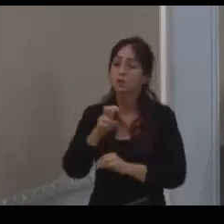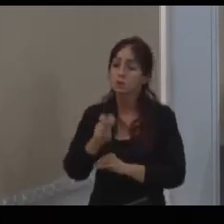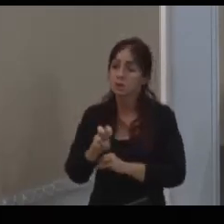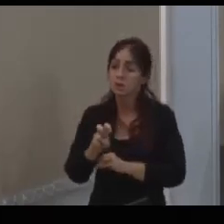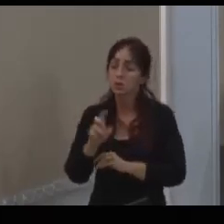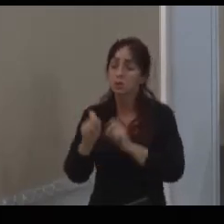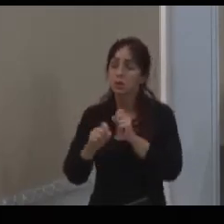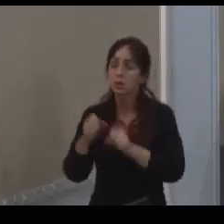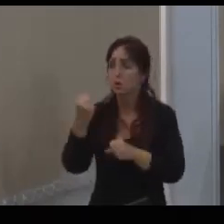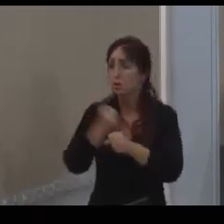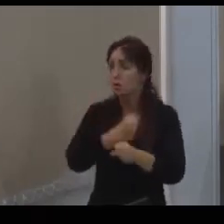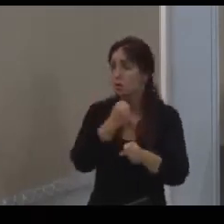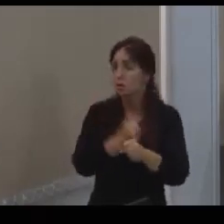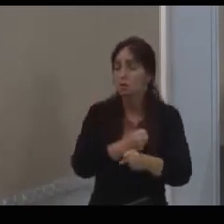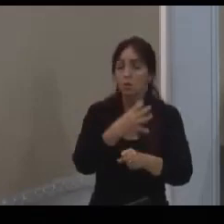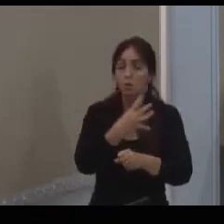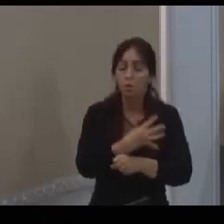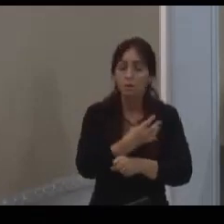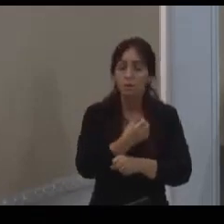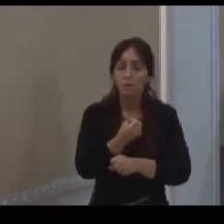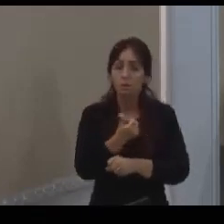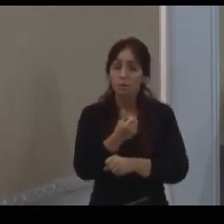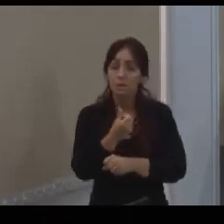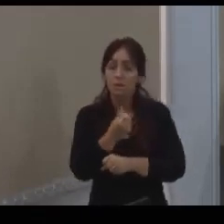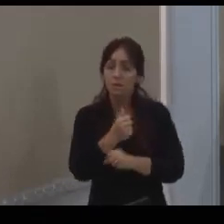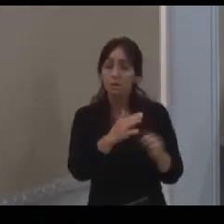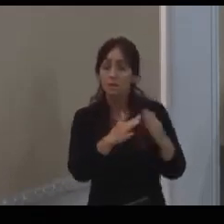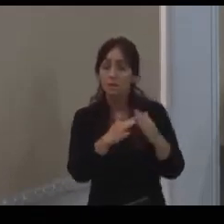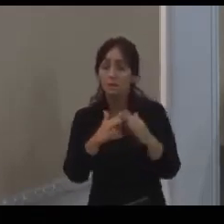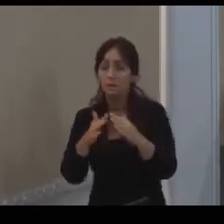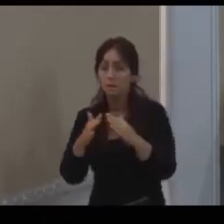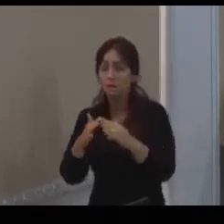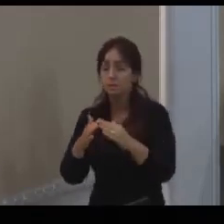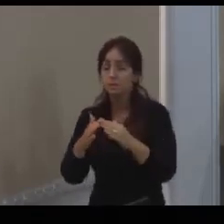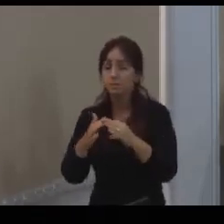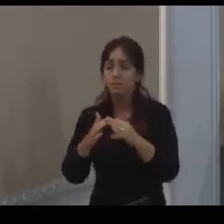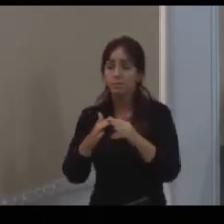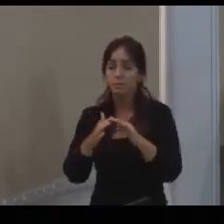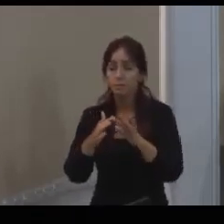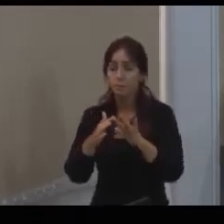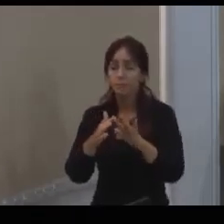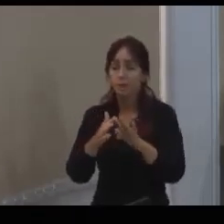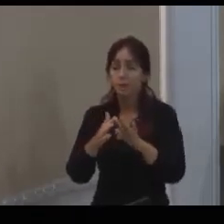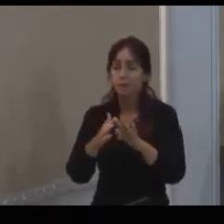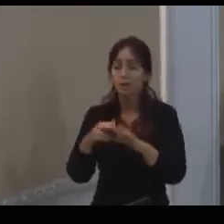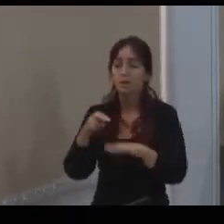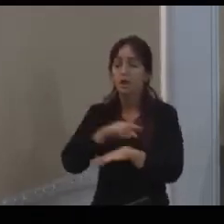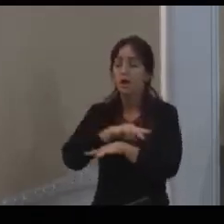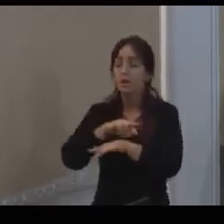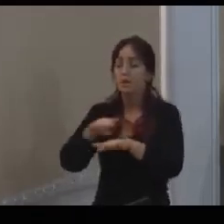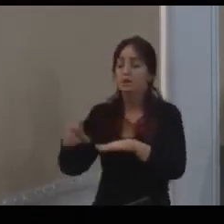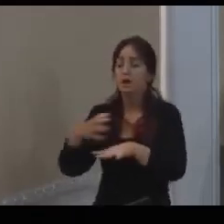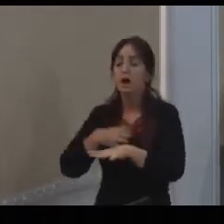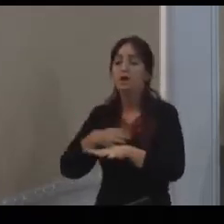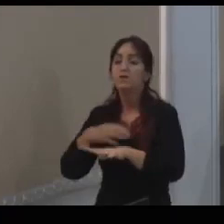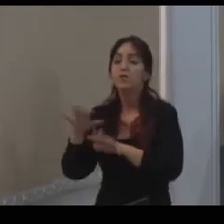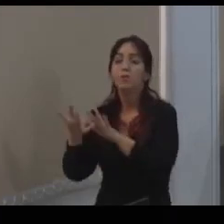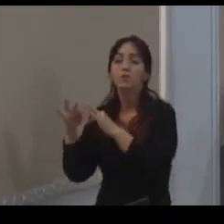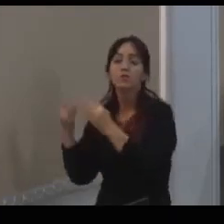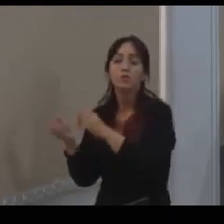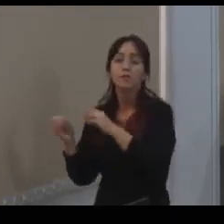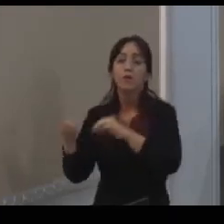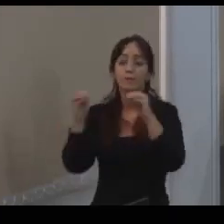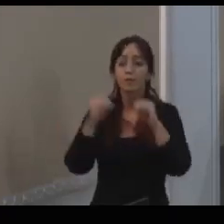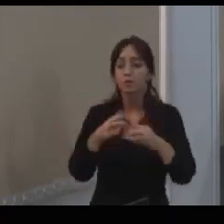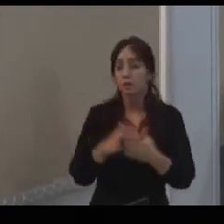previsão de construção de 416 unidades habitacionais para diversas formas de reassentamento. Por exemplo,